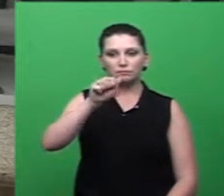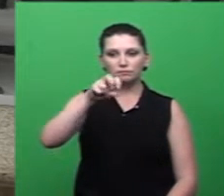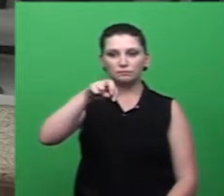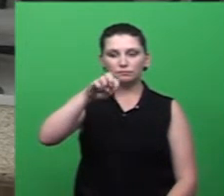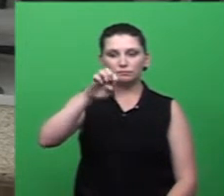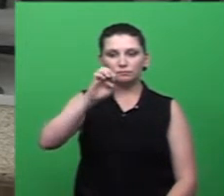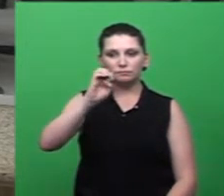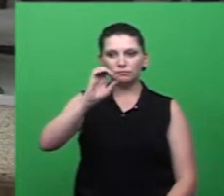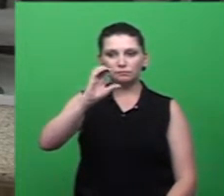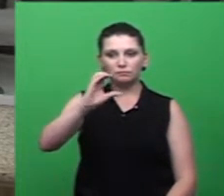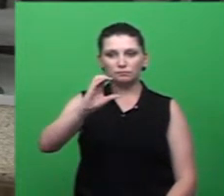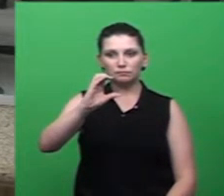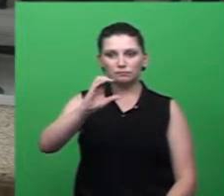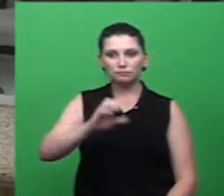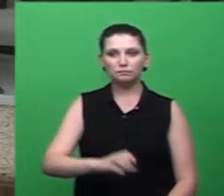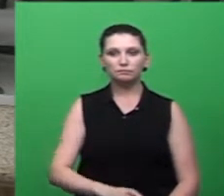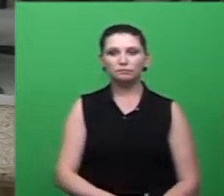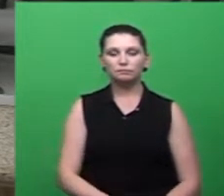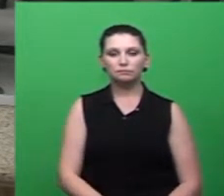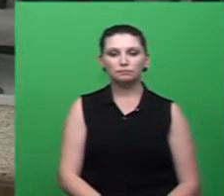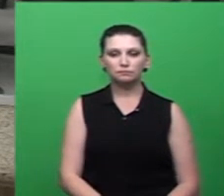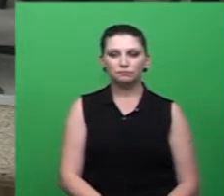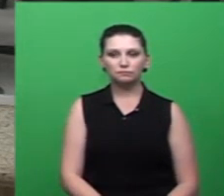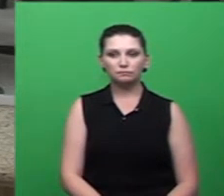parlamentar Janice Quadra Paim.